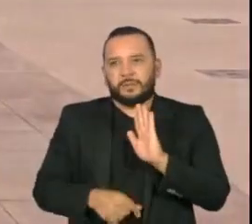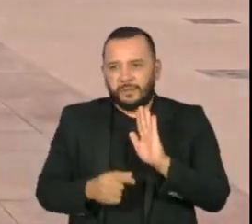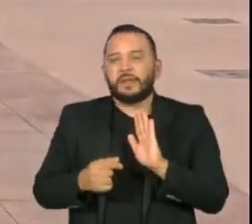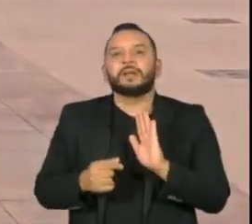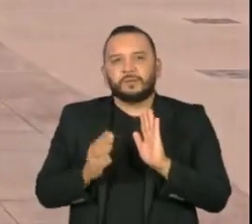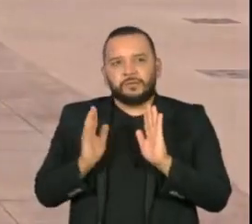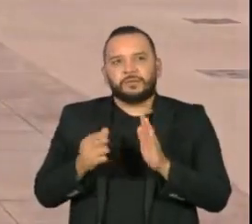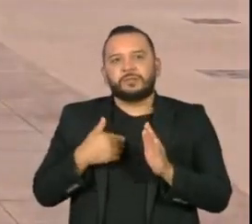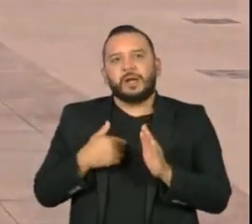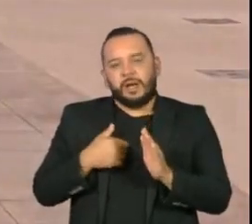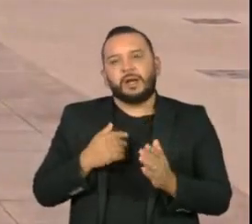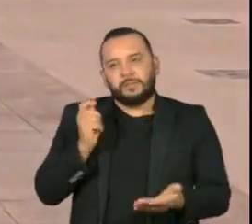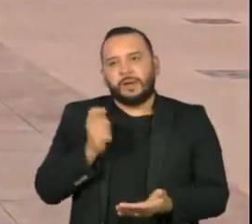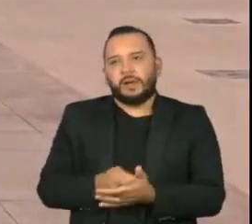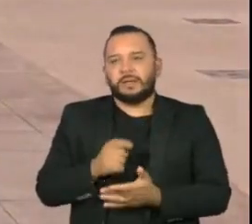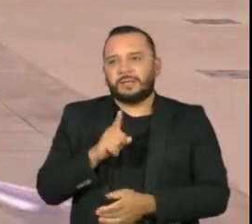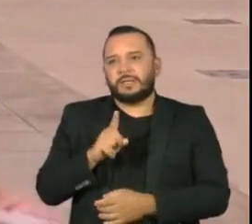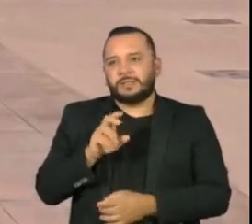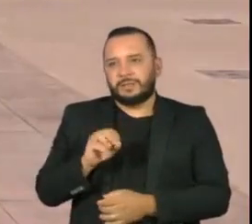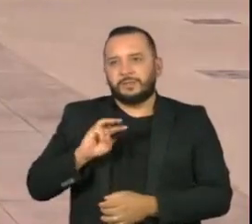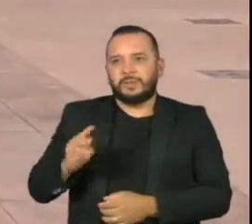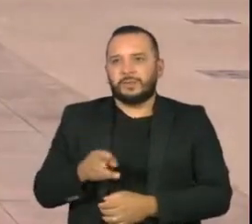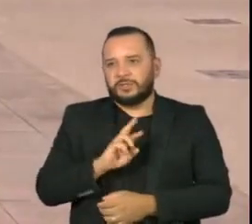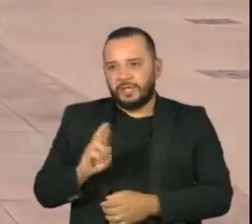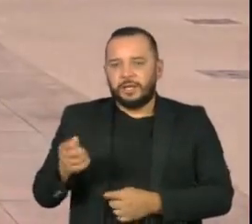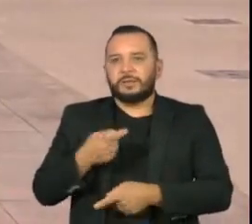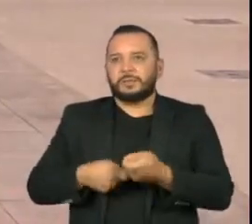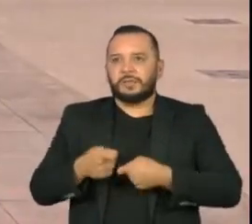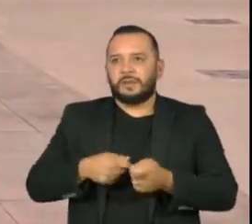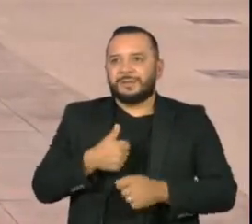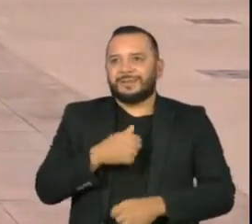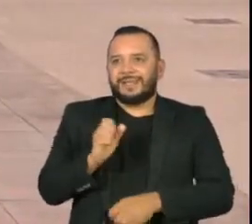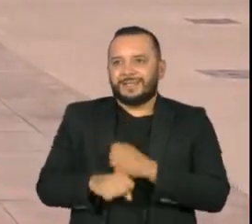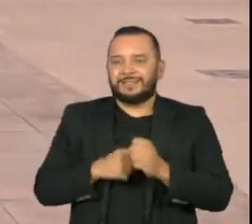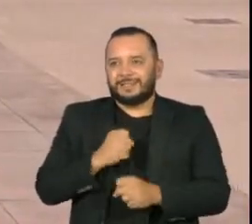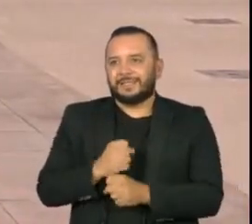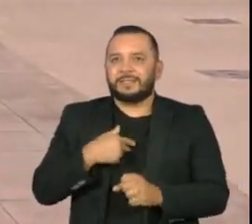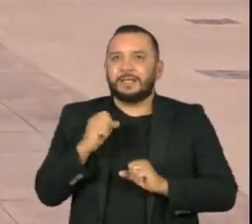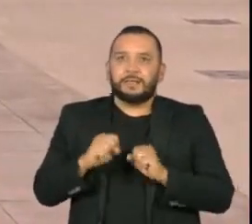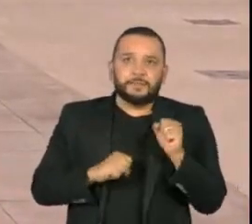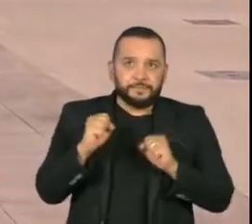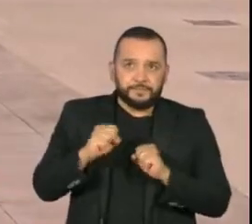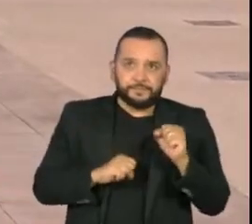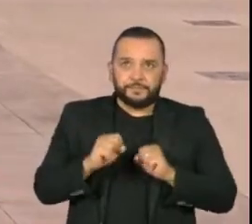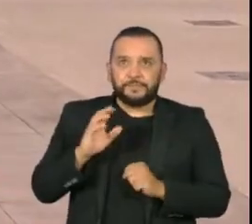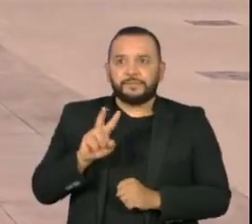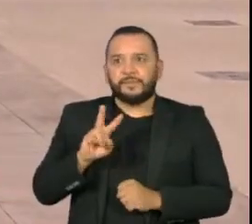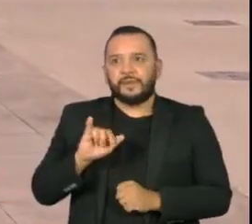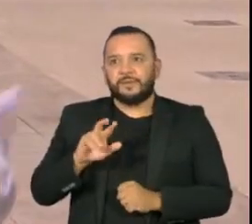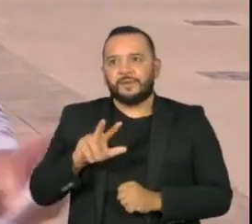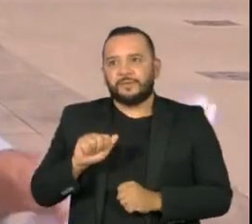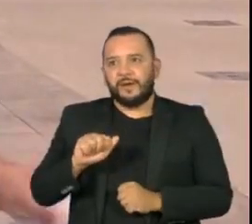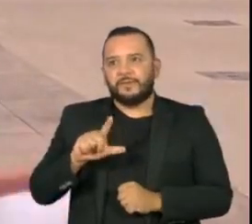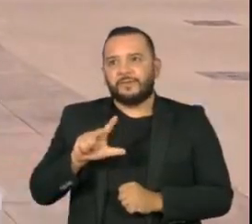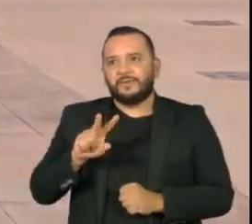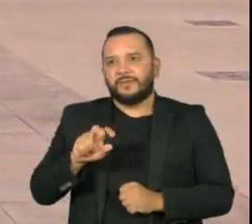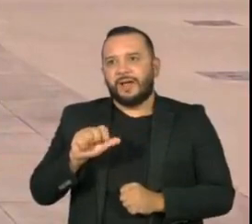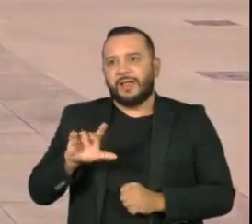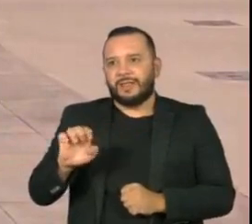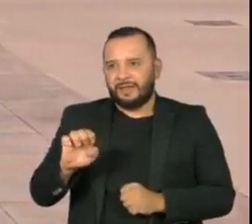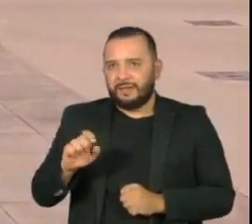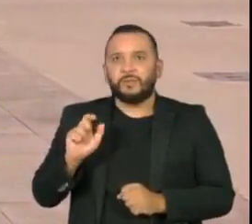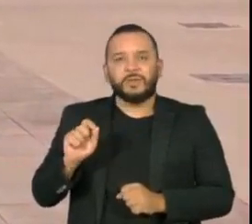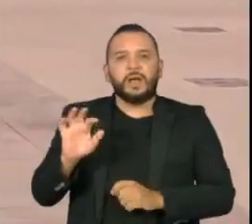105 milhões de reais. E o local vai ser administrado pelos próximos 10 anos pelo consórcio Viva o Vale. O que foi